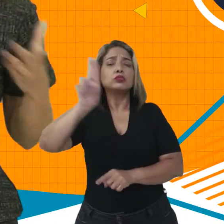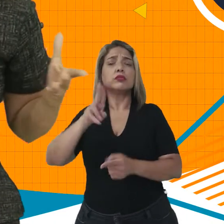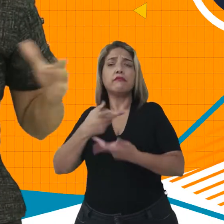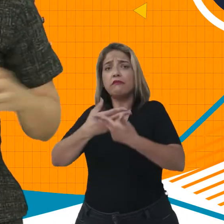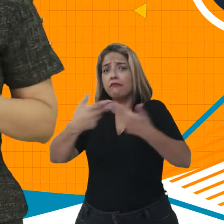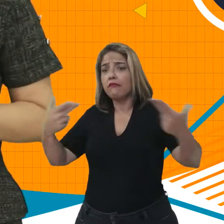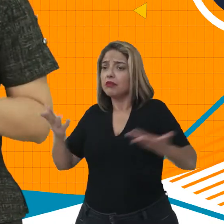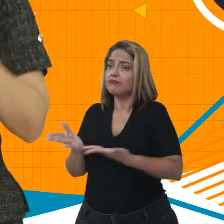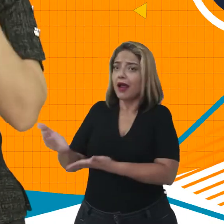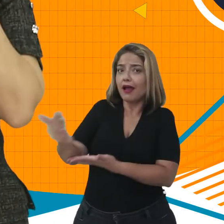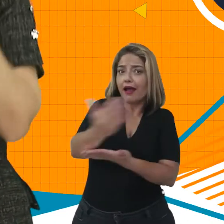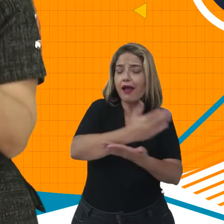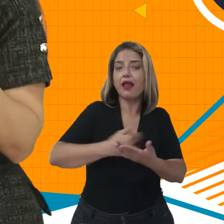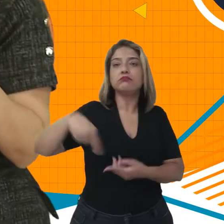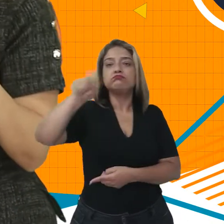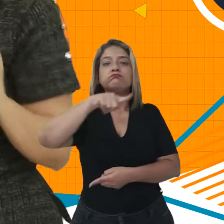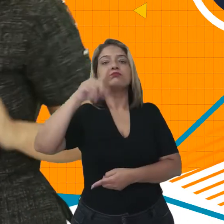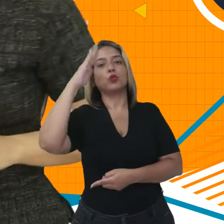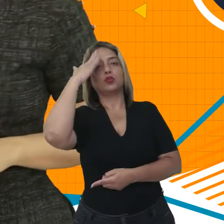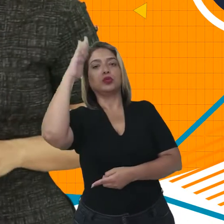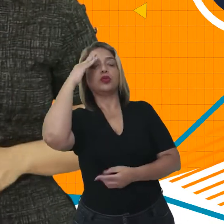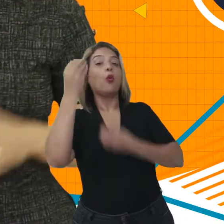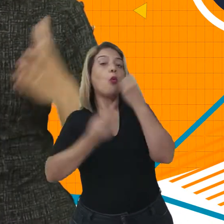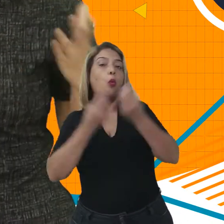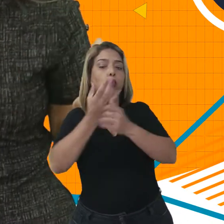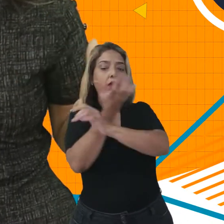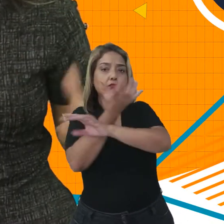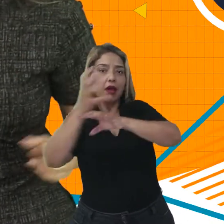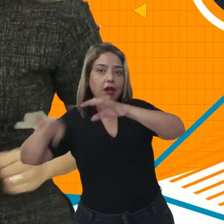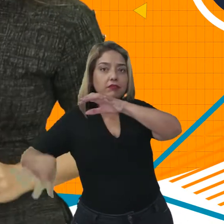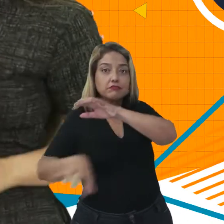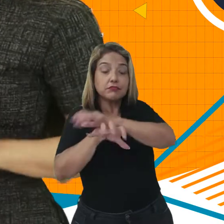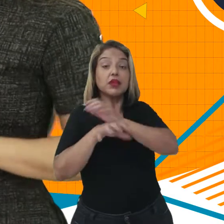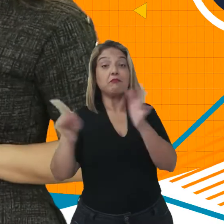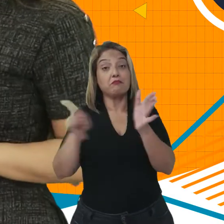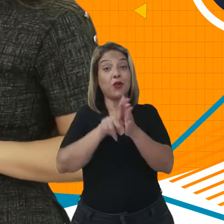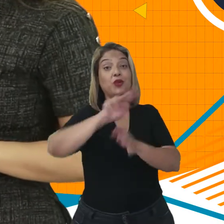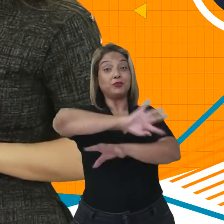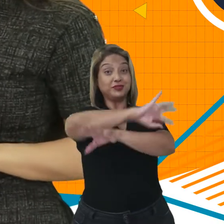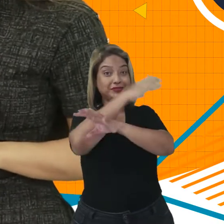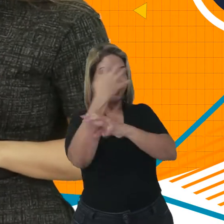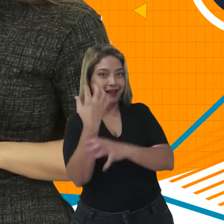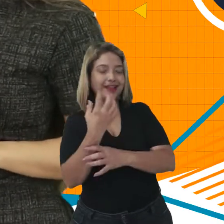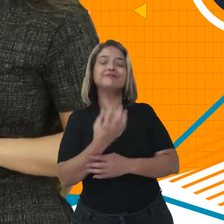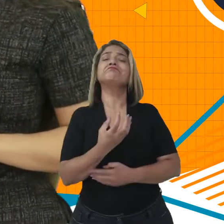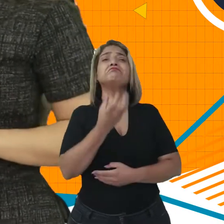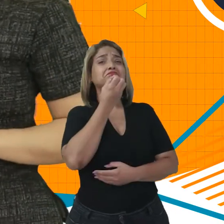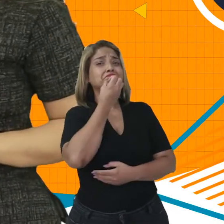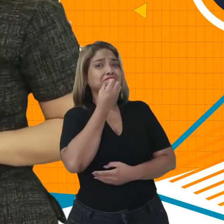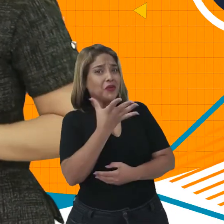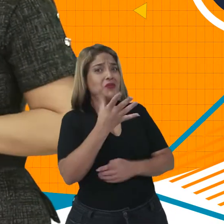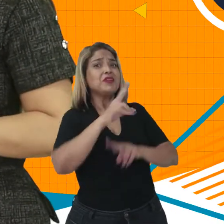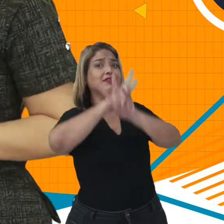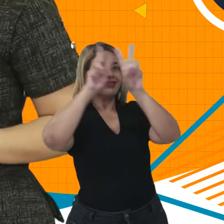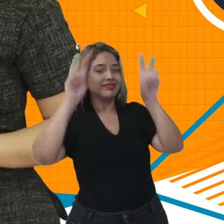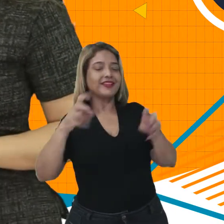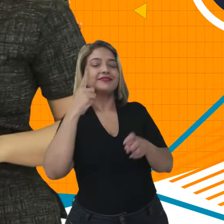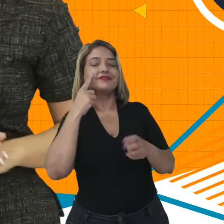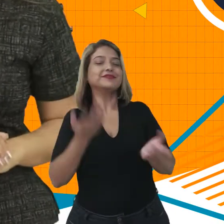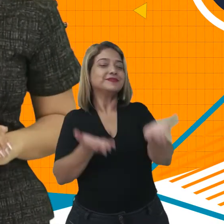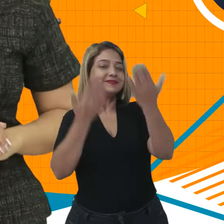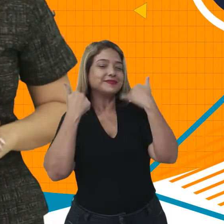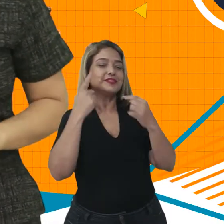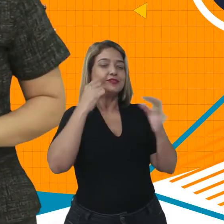diversos dados para compreender as questões ambientais do Cerrado. Uma excelente temática, né? Então,